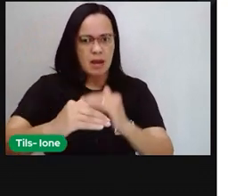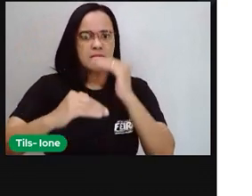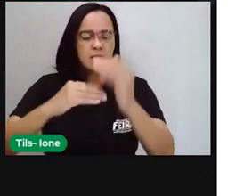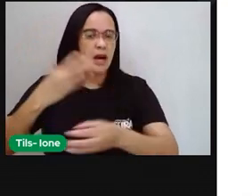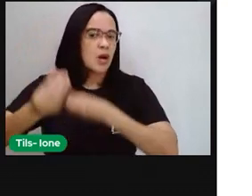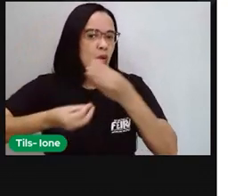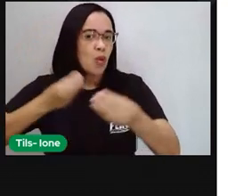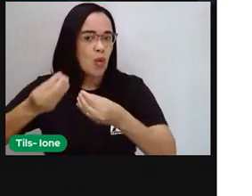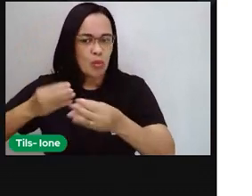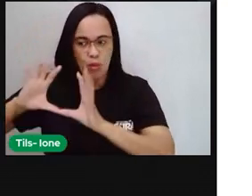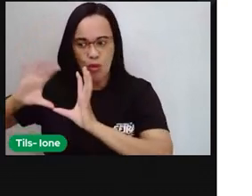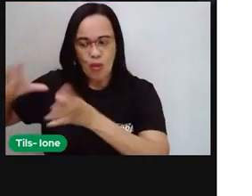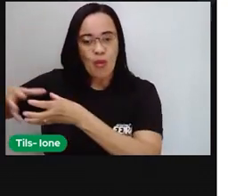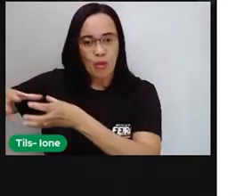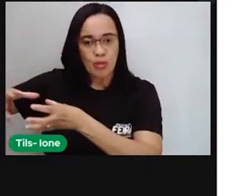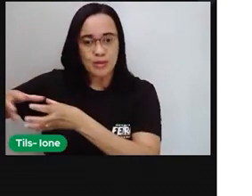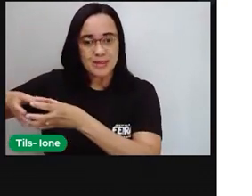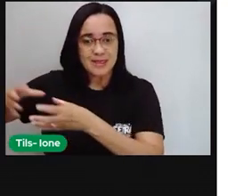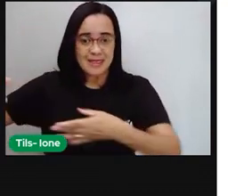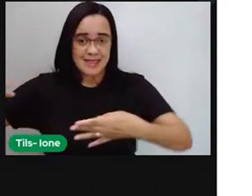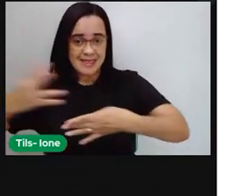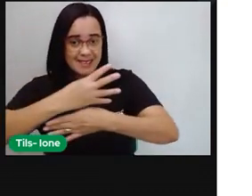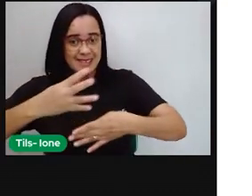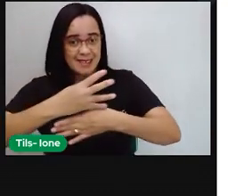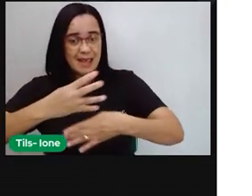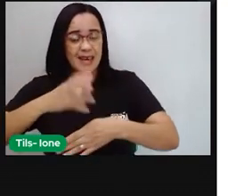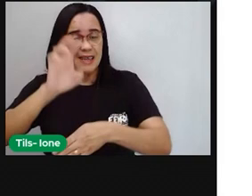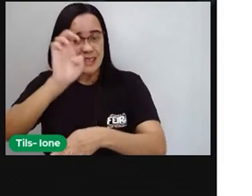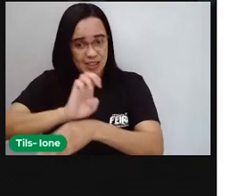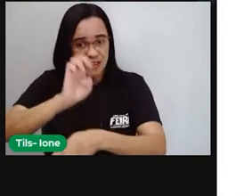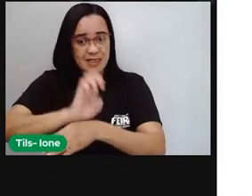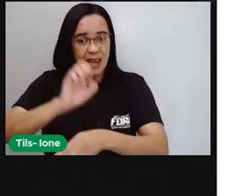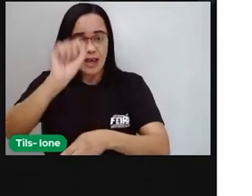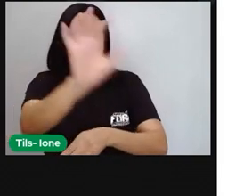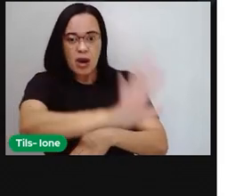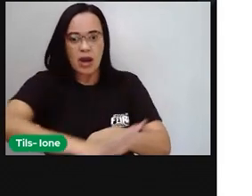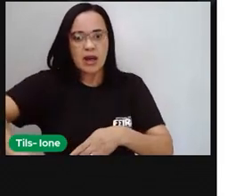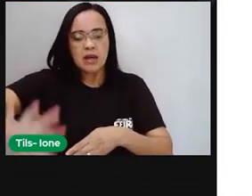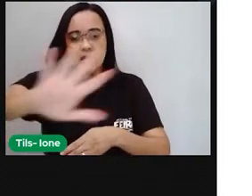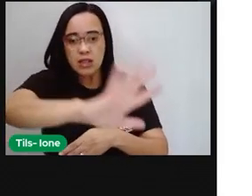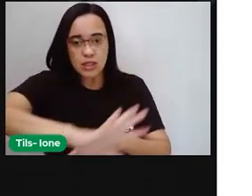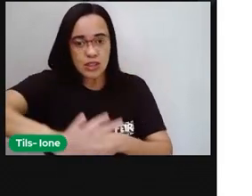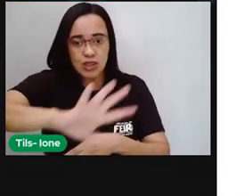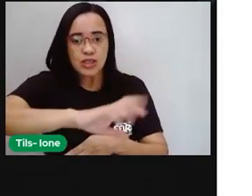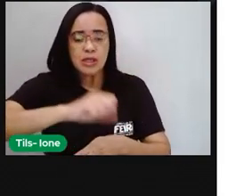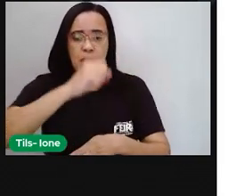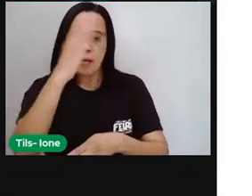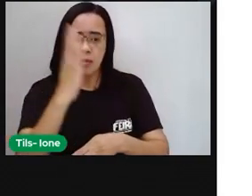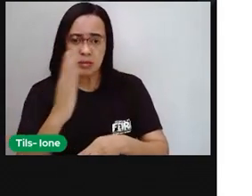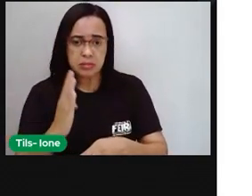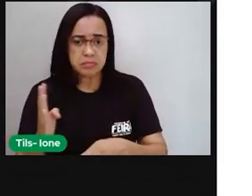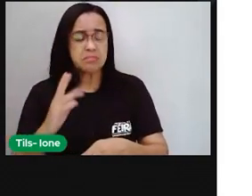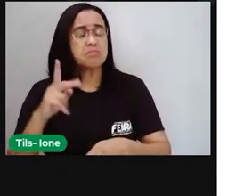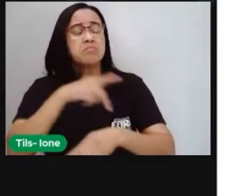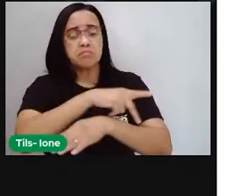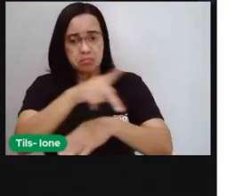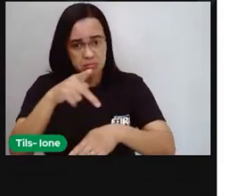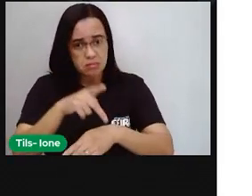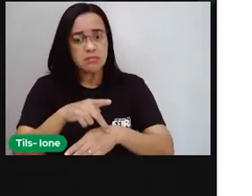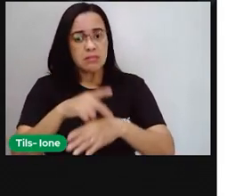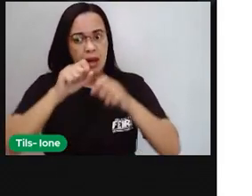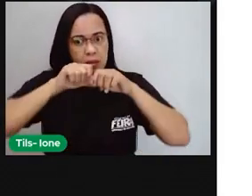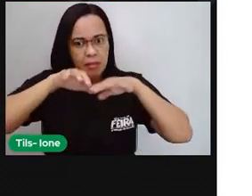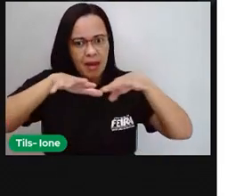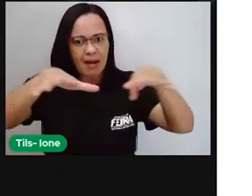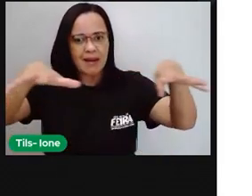a nossa cidade, o nosso estado, a nossa região e também ao nosso país. E assim se espalha, não